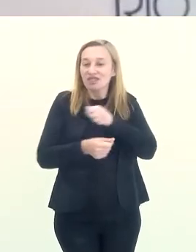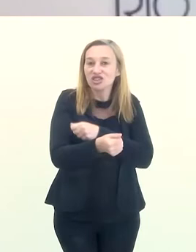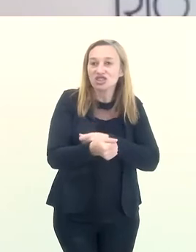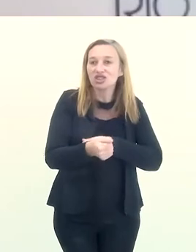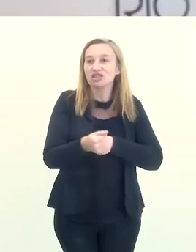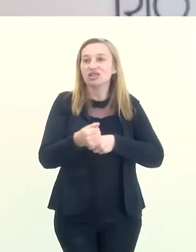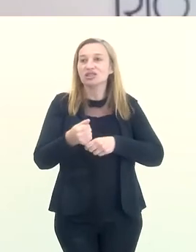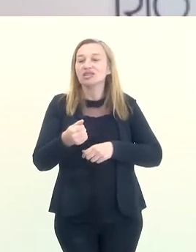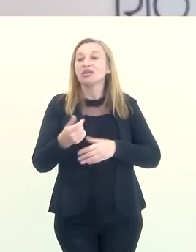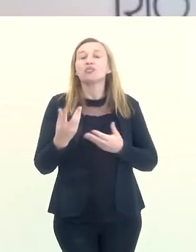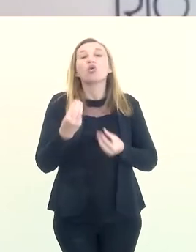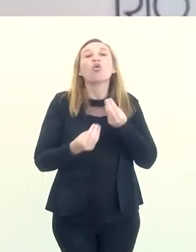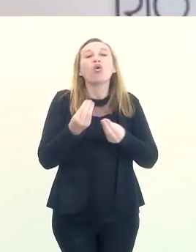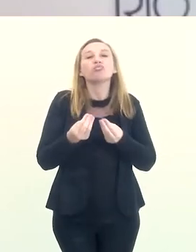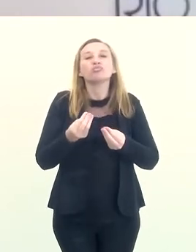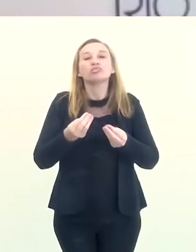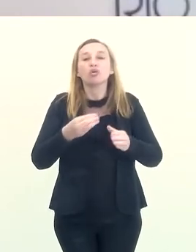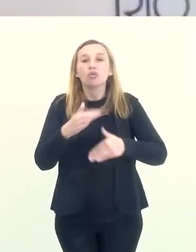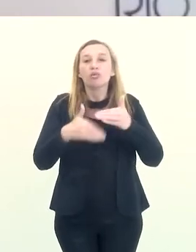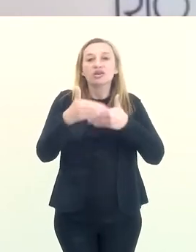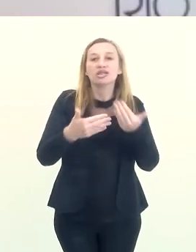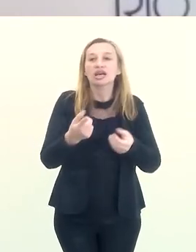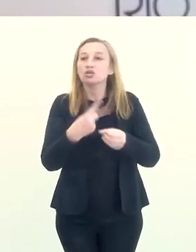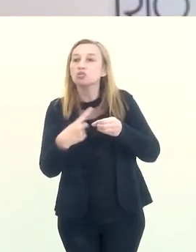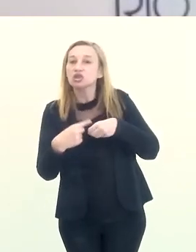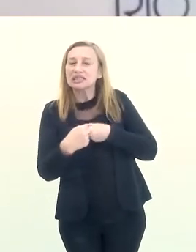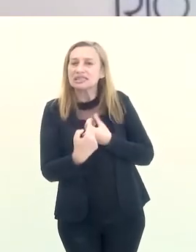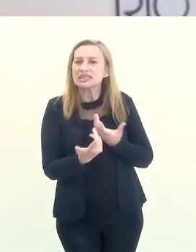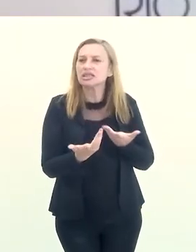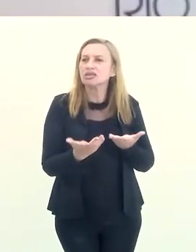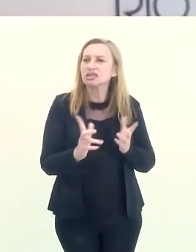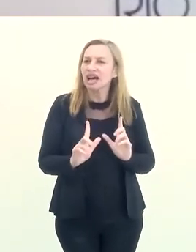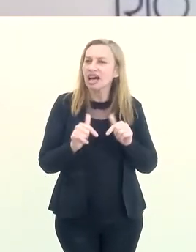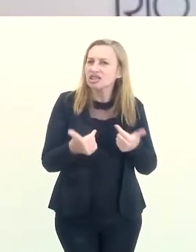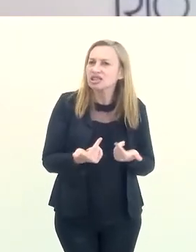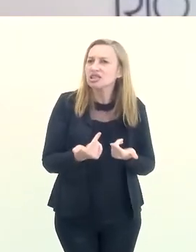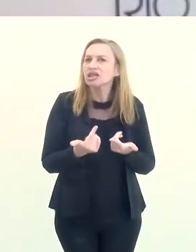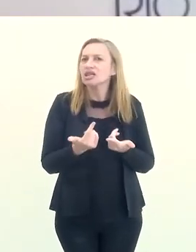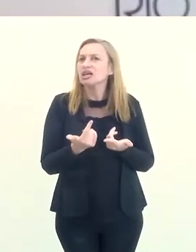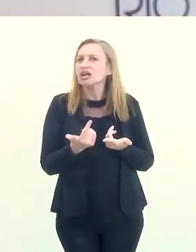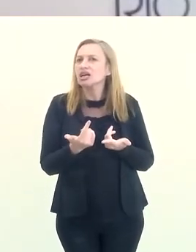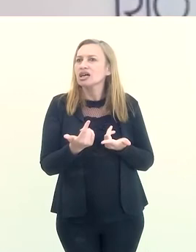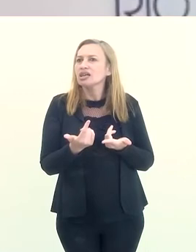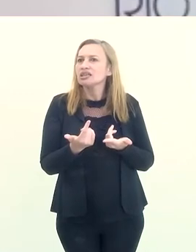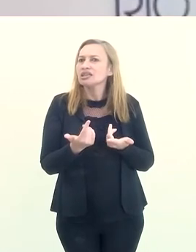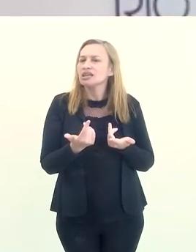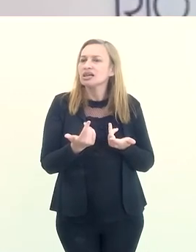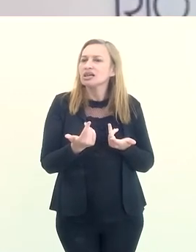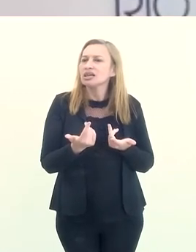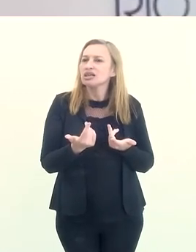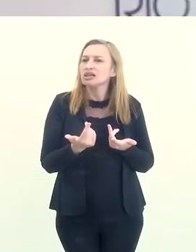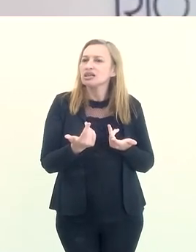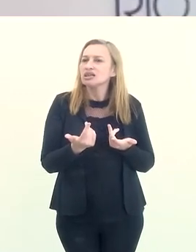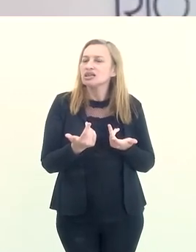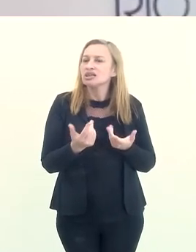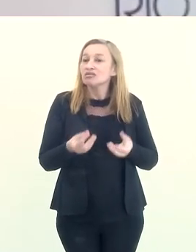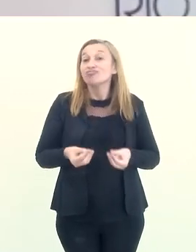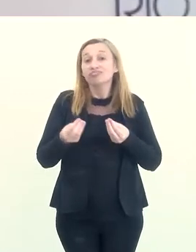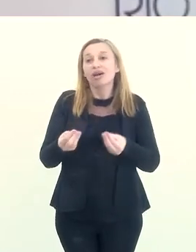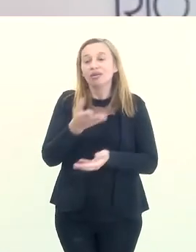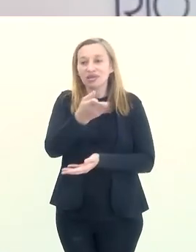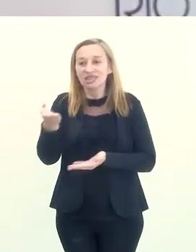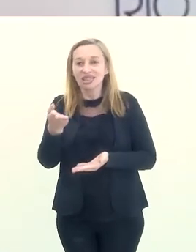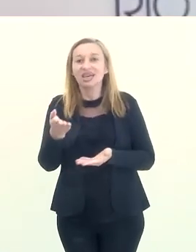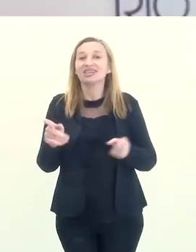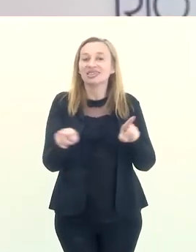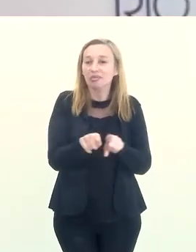investir na conservação delas. Como é que está sendo esse processo? O município está muito ativo ao